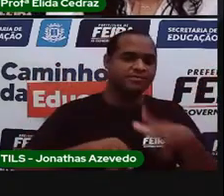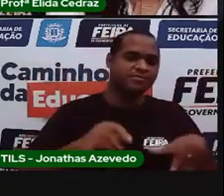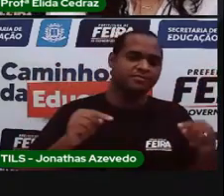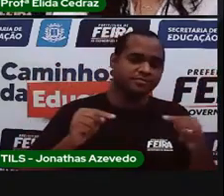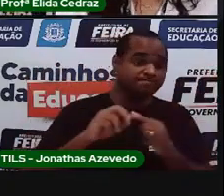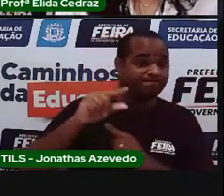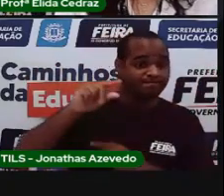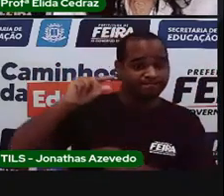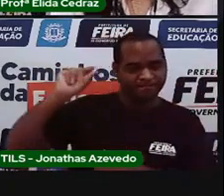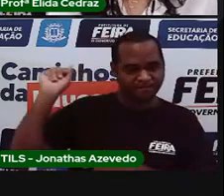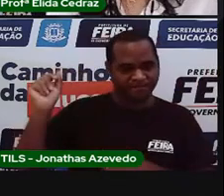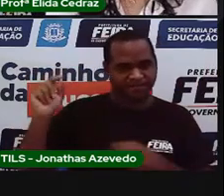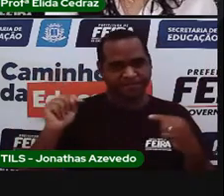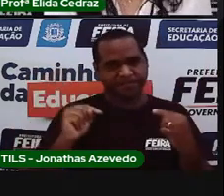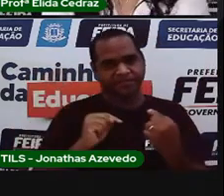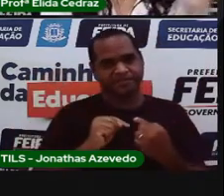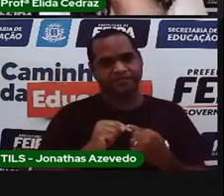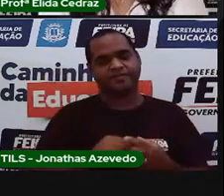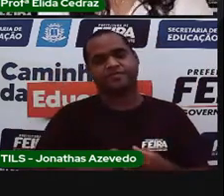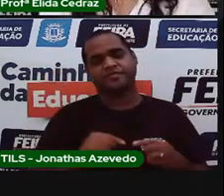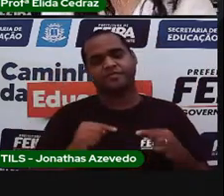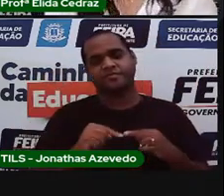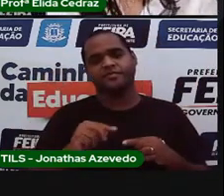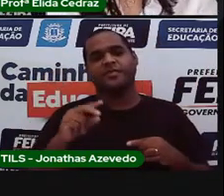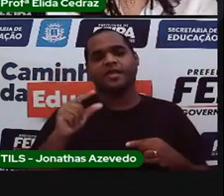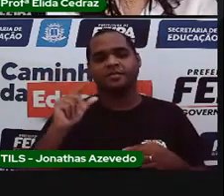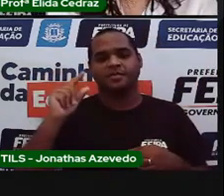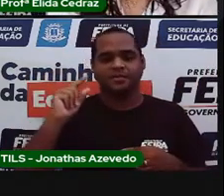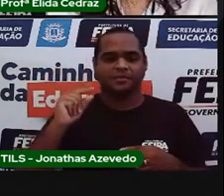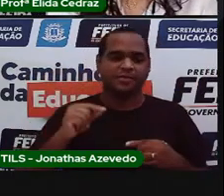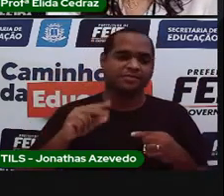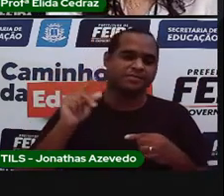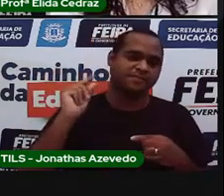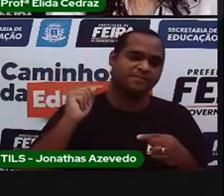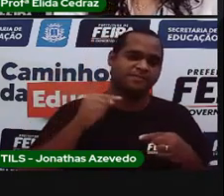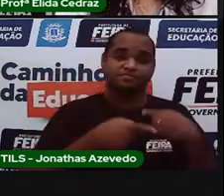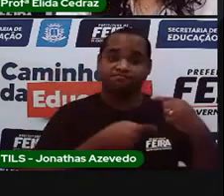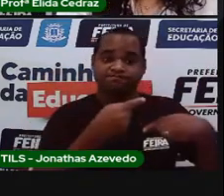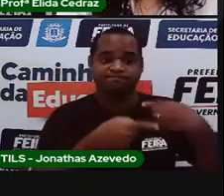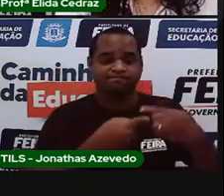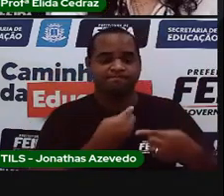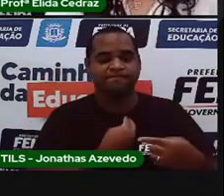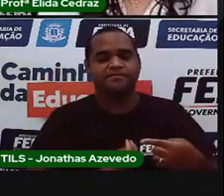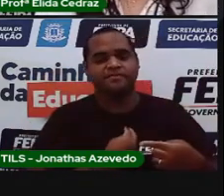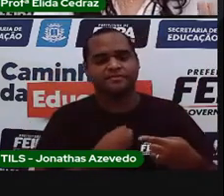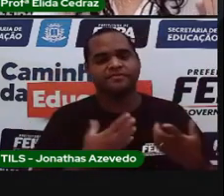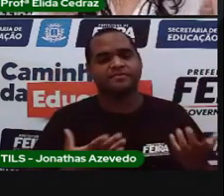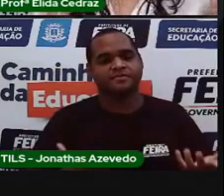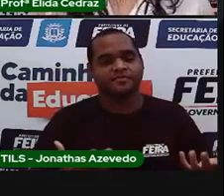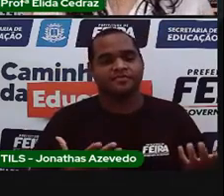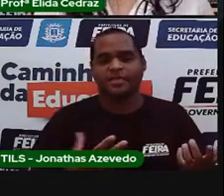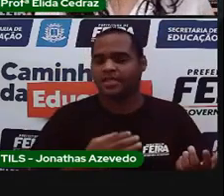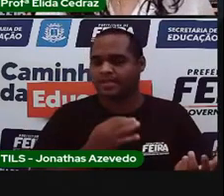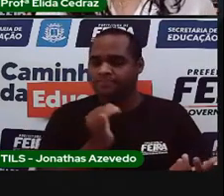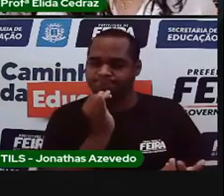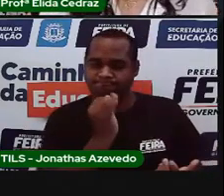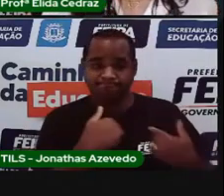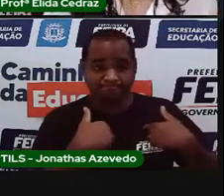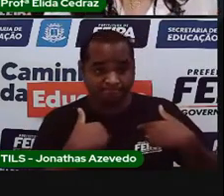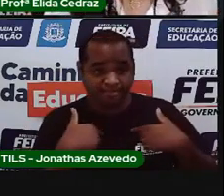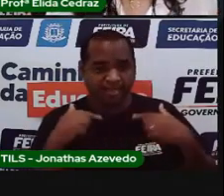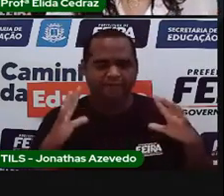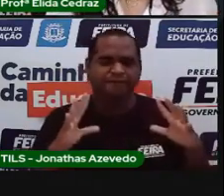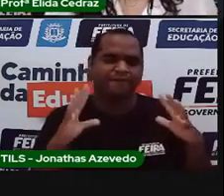antiga e foi passada para a nossa geração. Para mim, é uma das festas